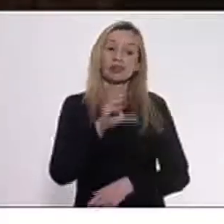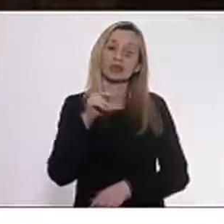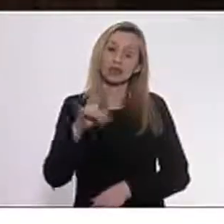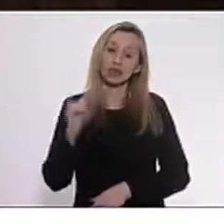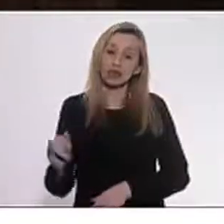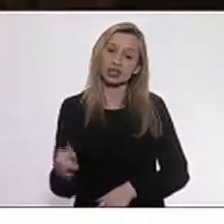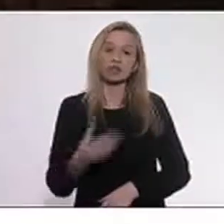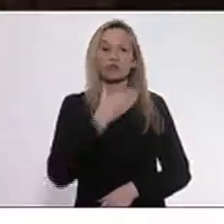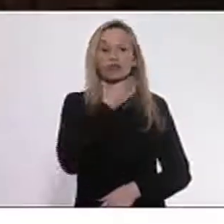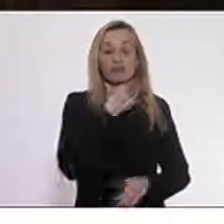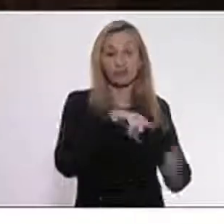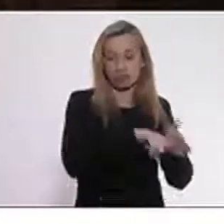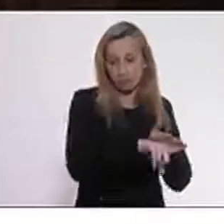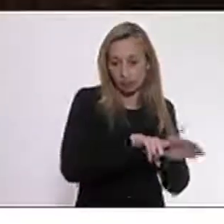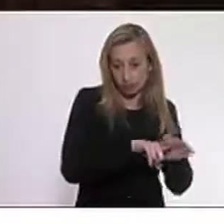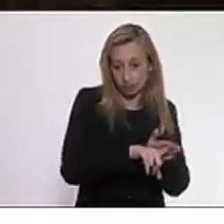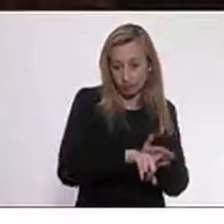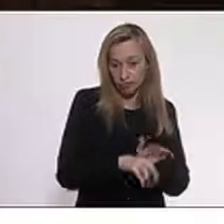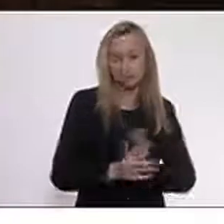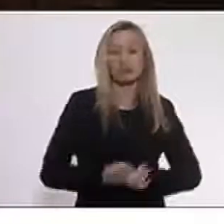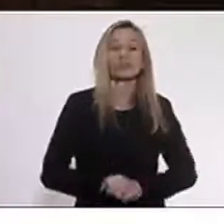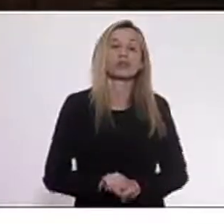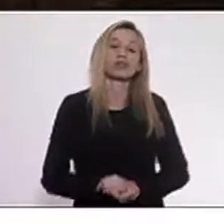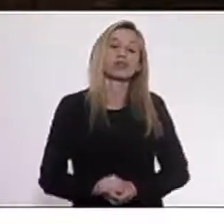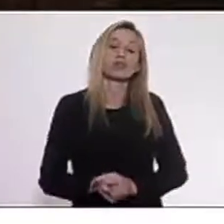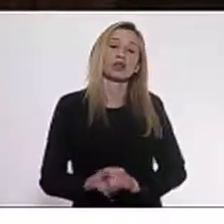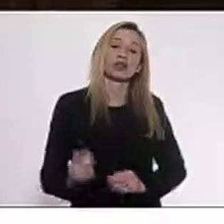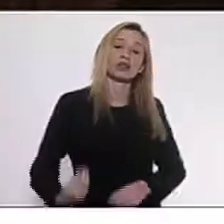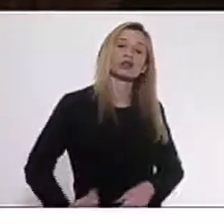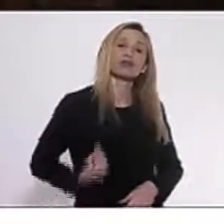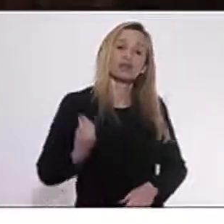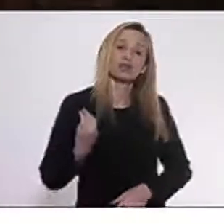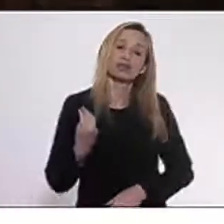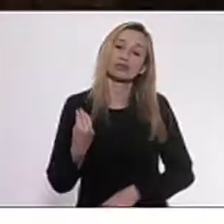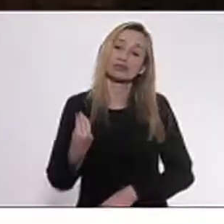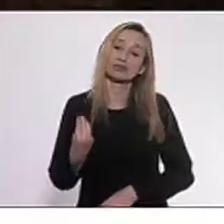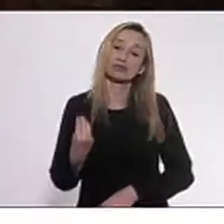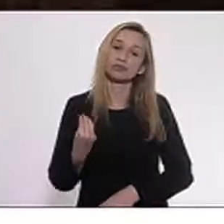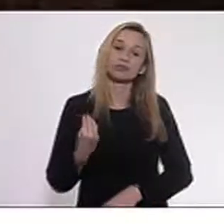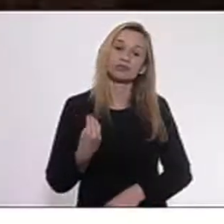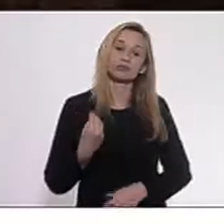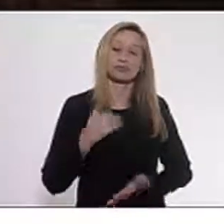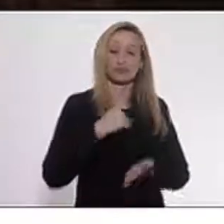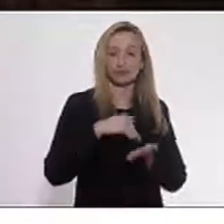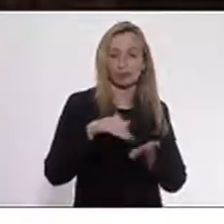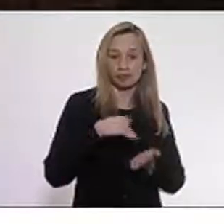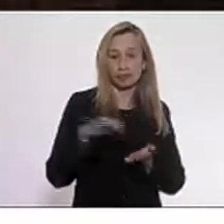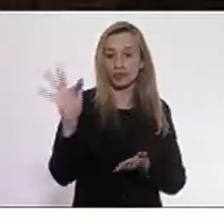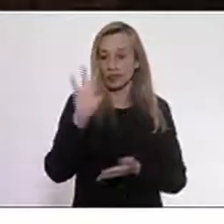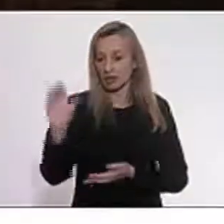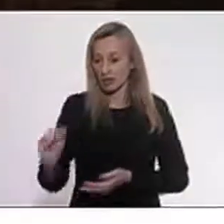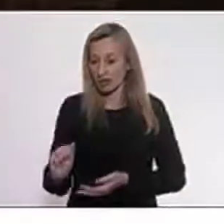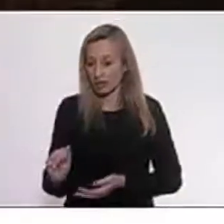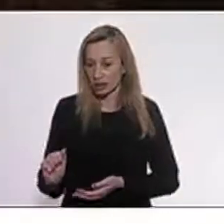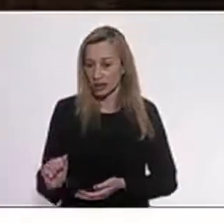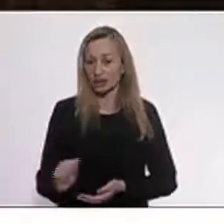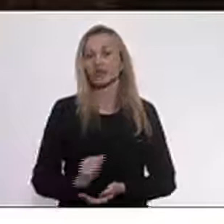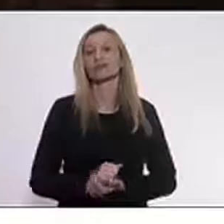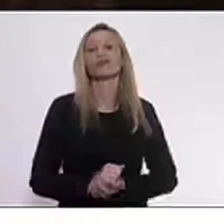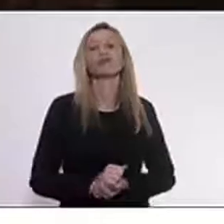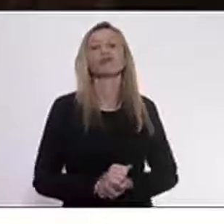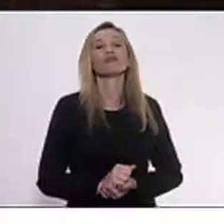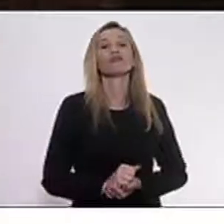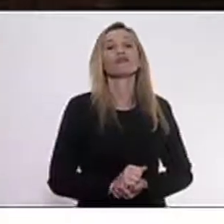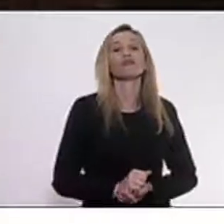crise fiscal com as presenças dos secretários de fazenda e sua equipe,